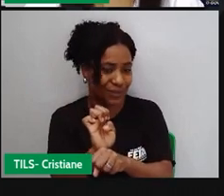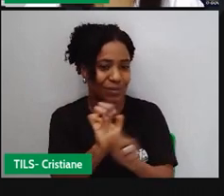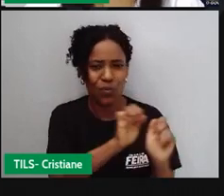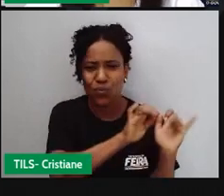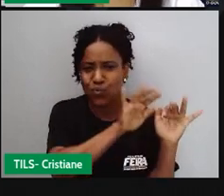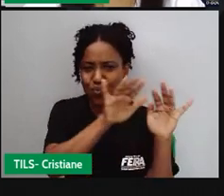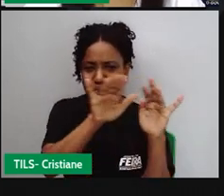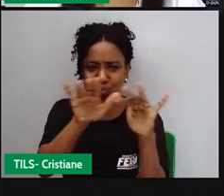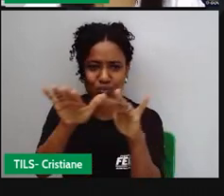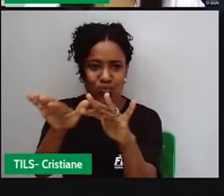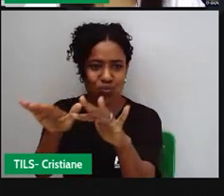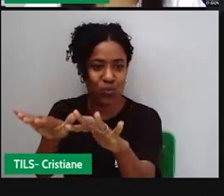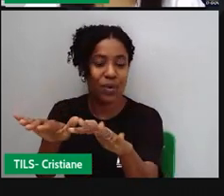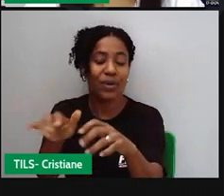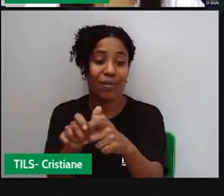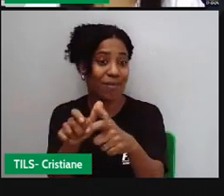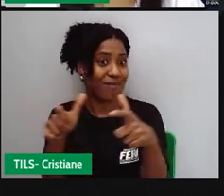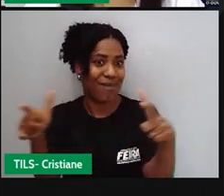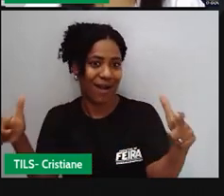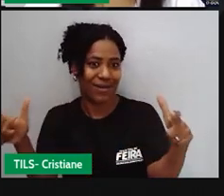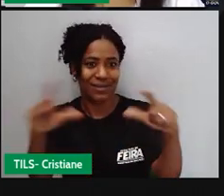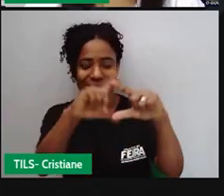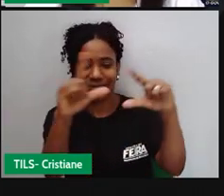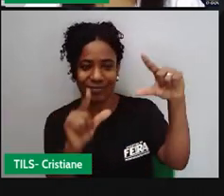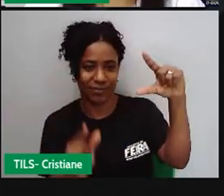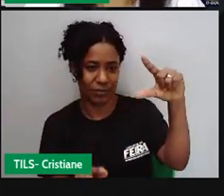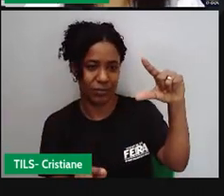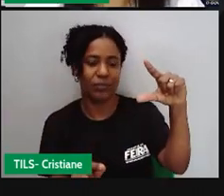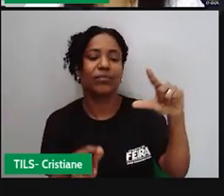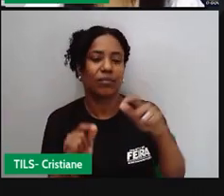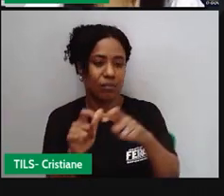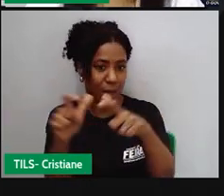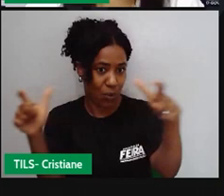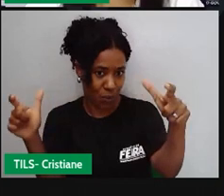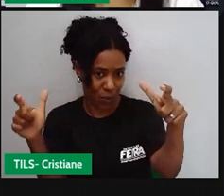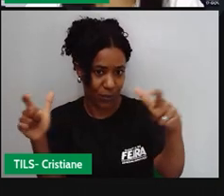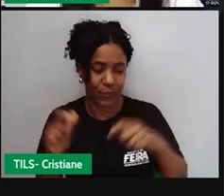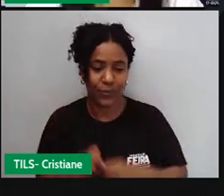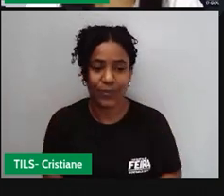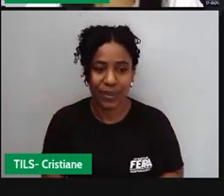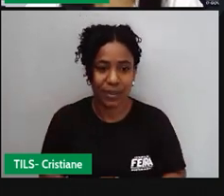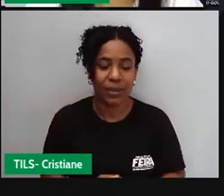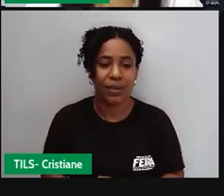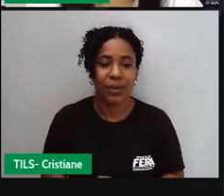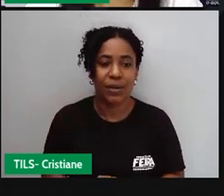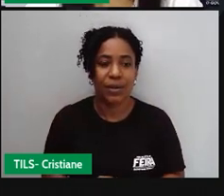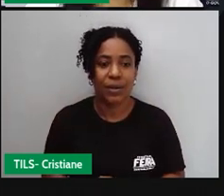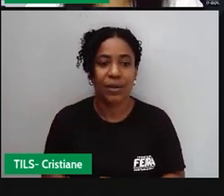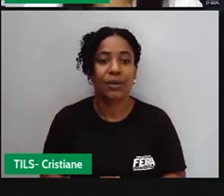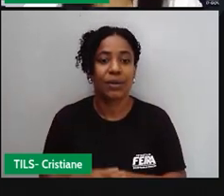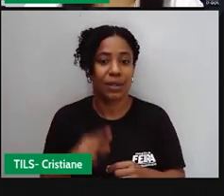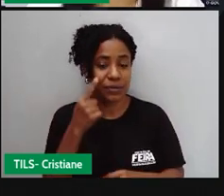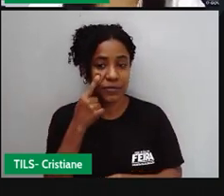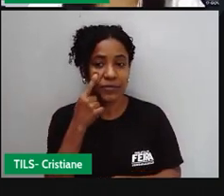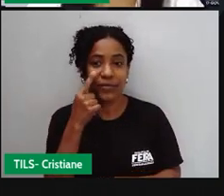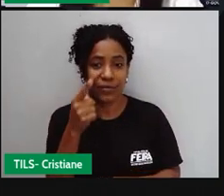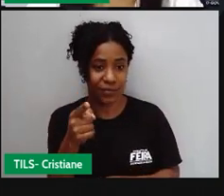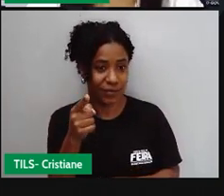primeiro momento os africanos para serem escravizados. E a gente observa aí entre os números,